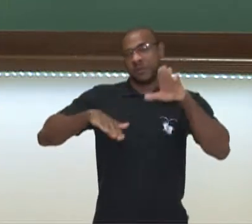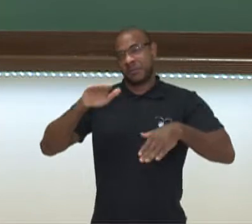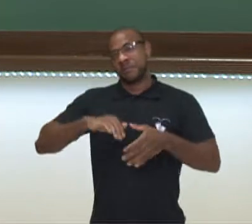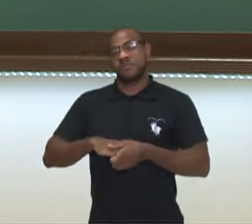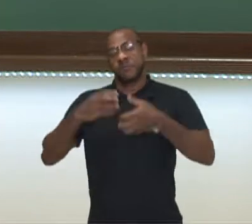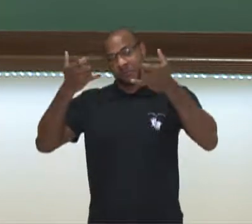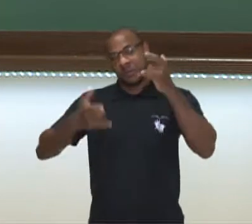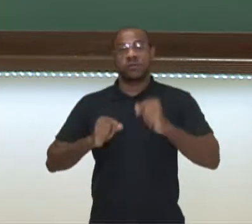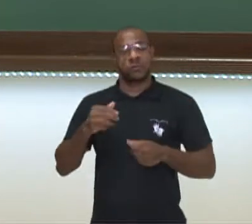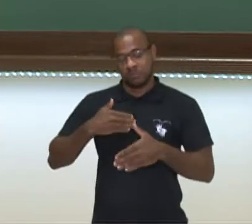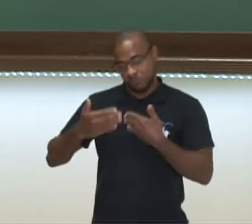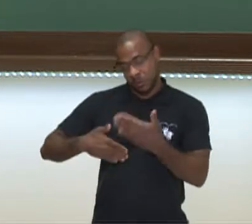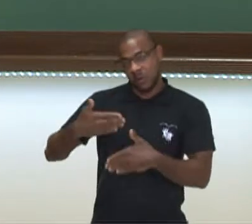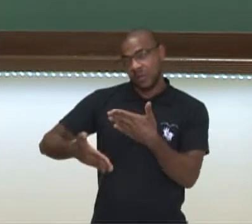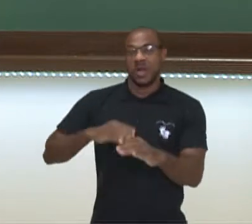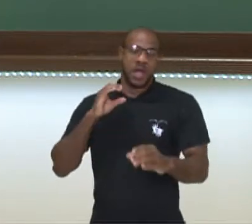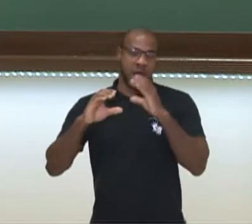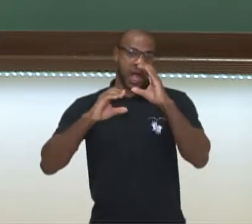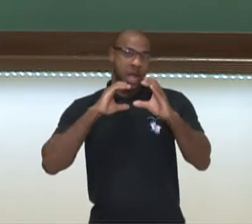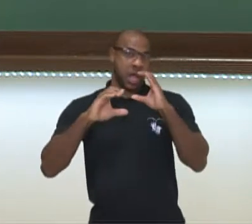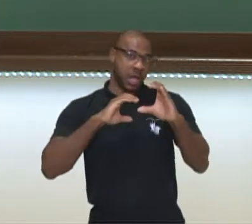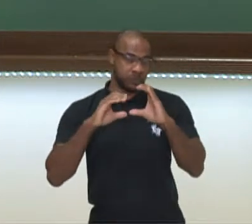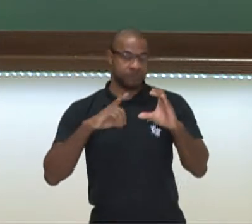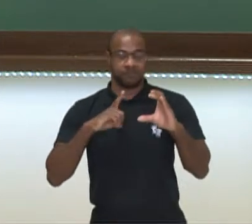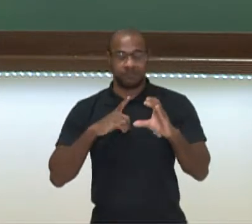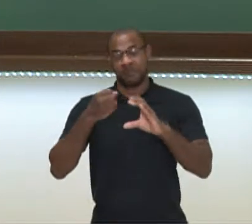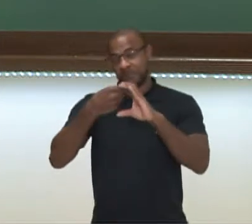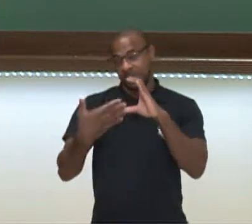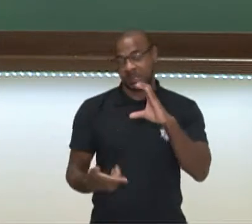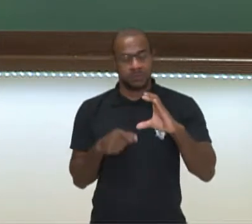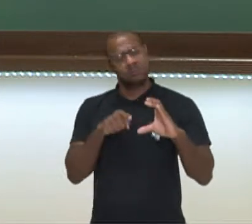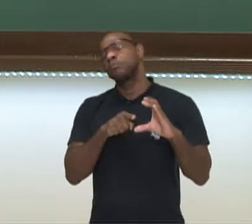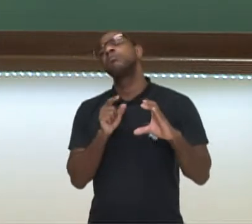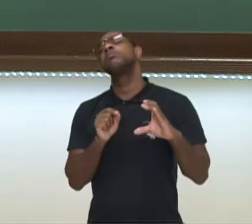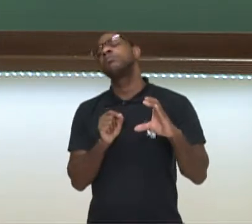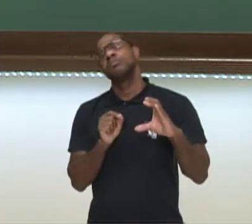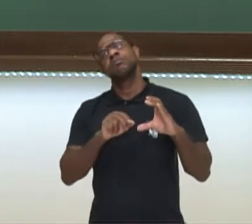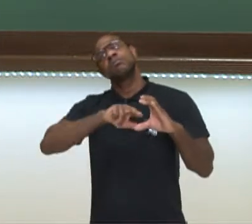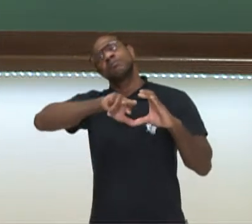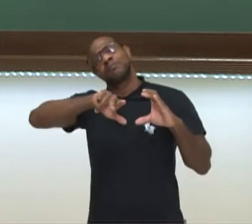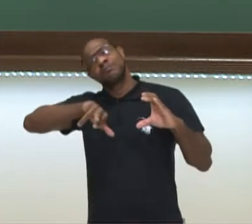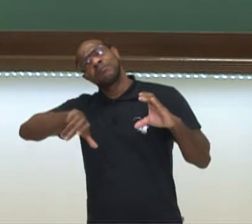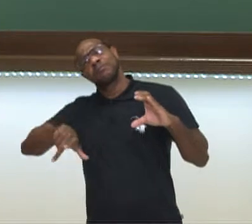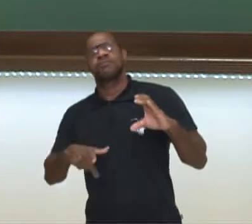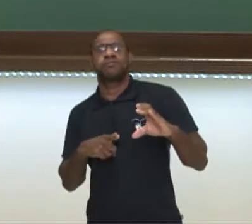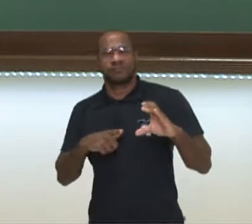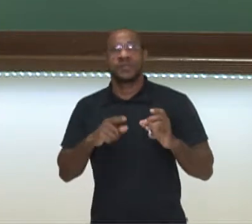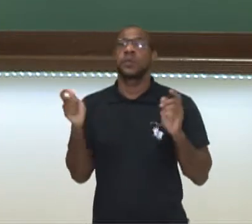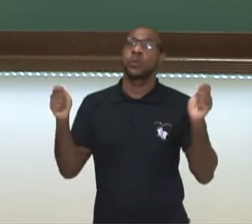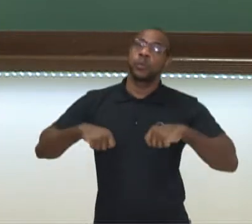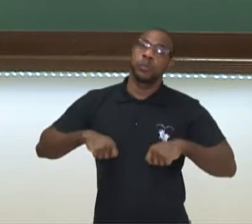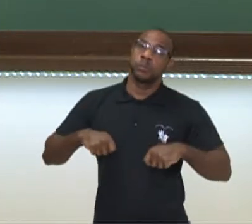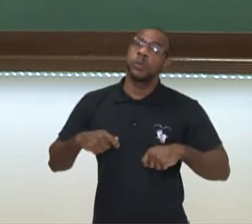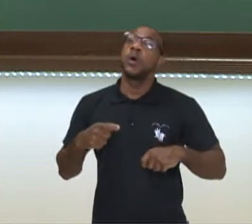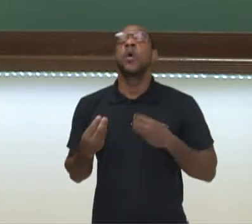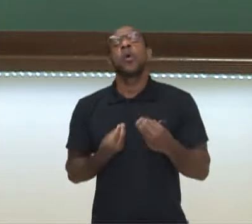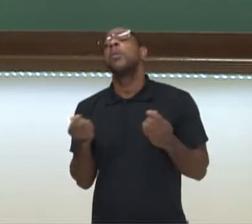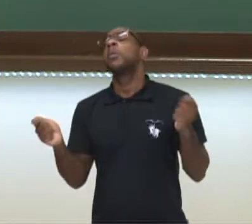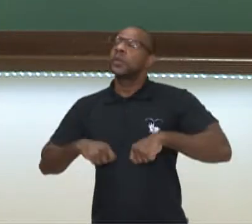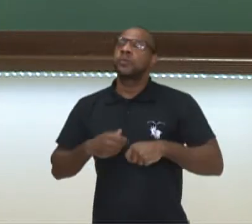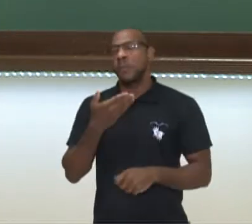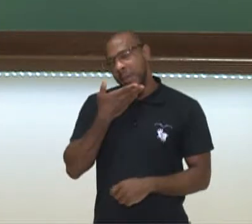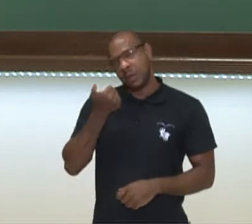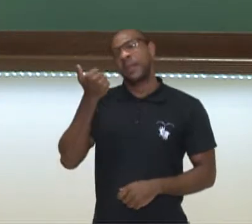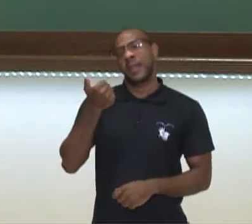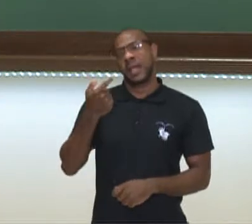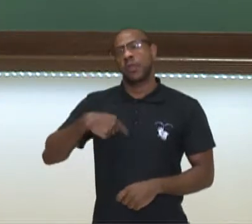sobre o processo de comunicação, o que caracteriza a comunicação e como nós podemos melhorar o